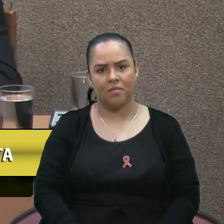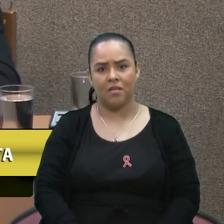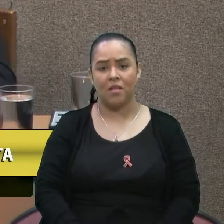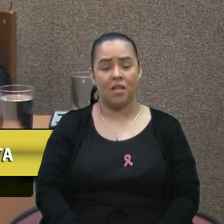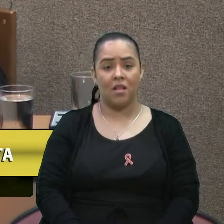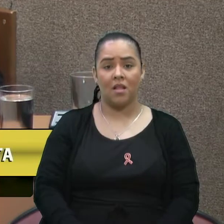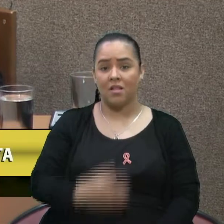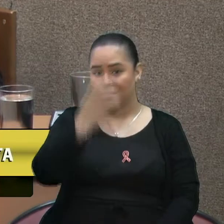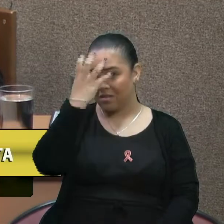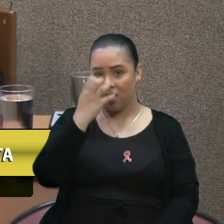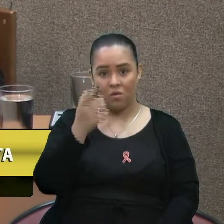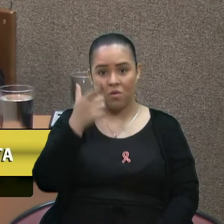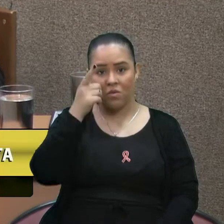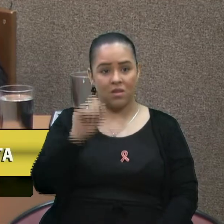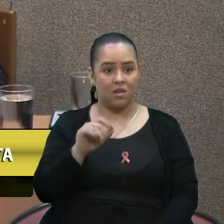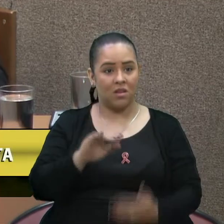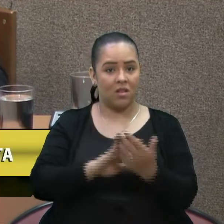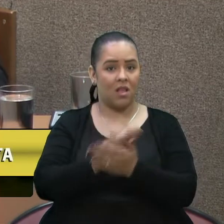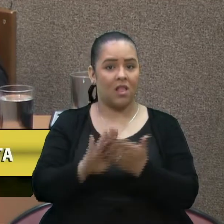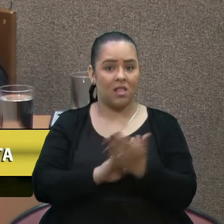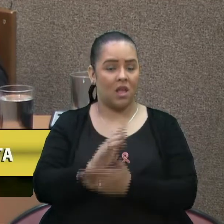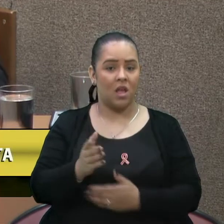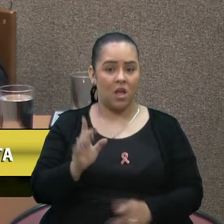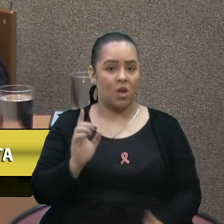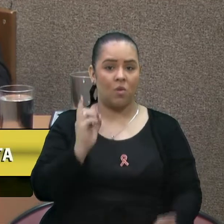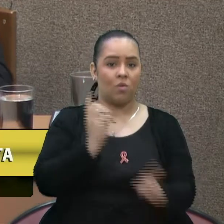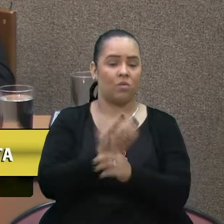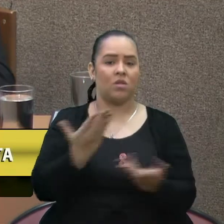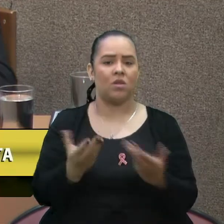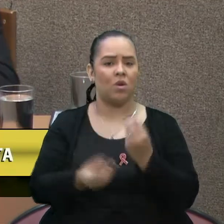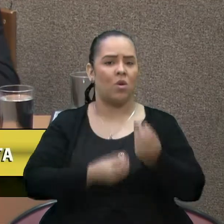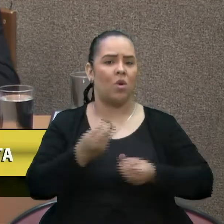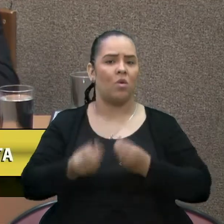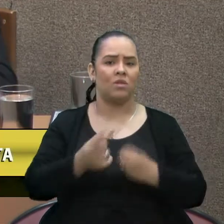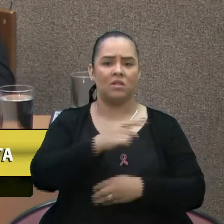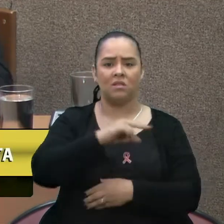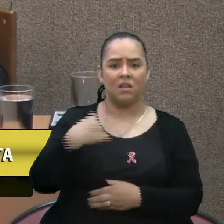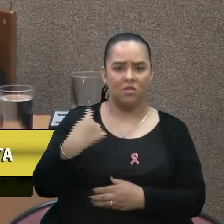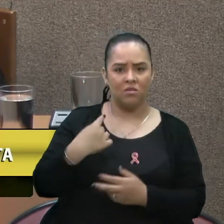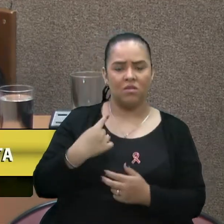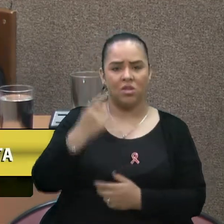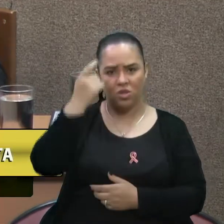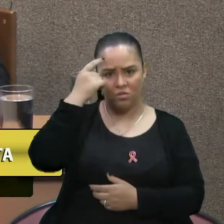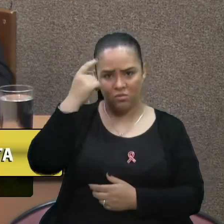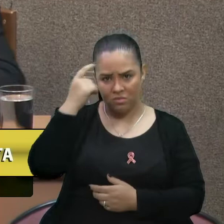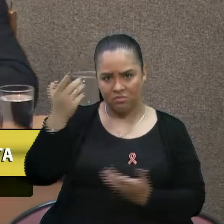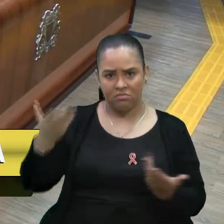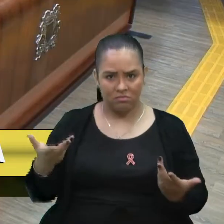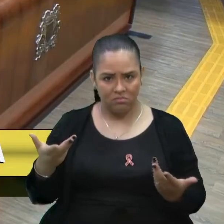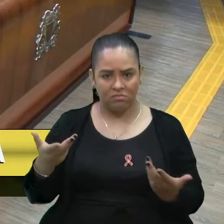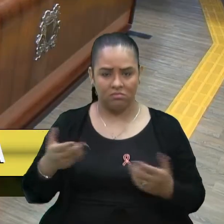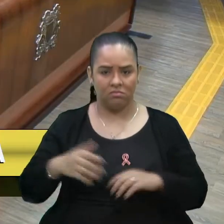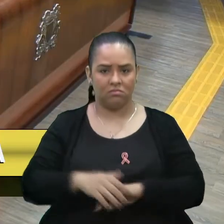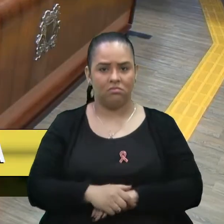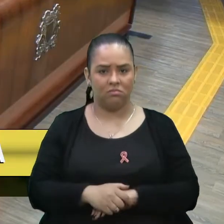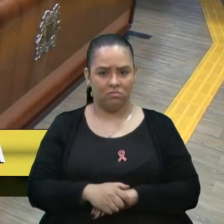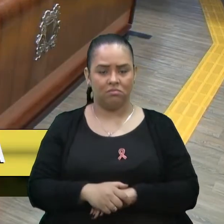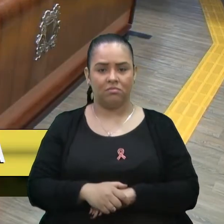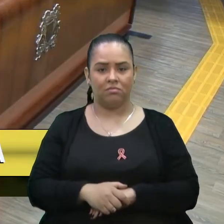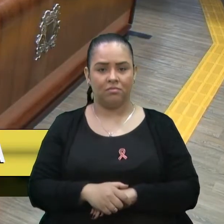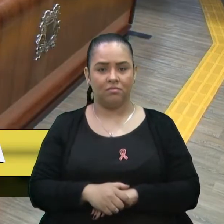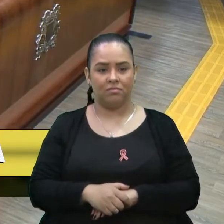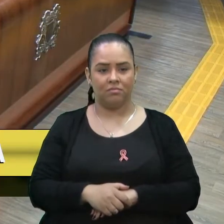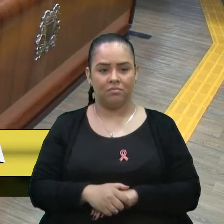encontro, literalmente, não encontro a posição do atraso desse tipo de pensamento. Obrigado, vereador. Só para o vereador